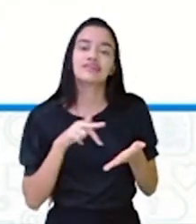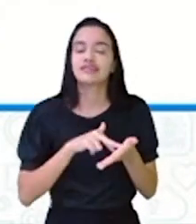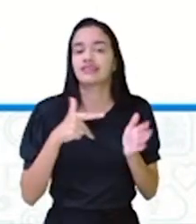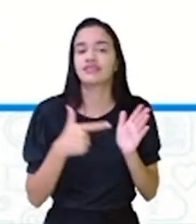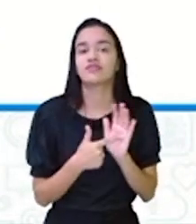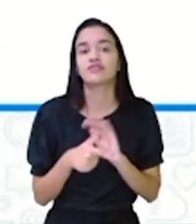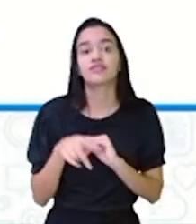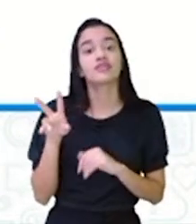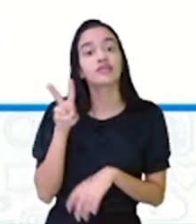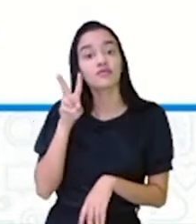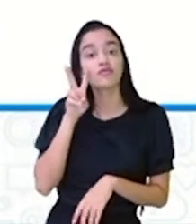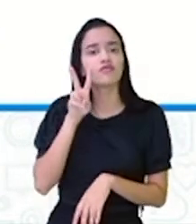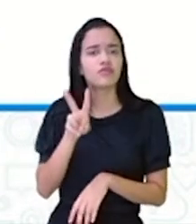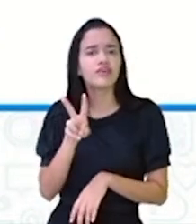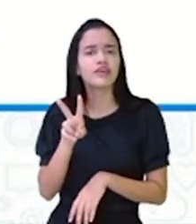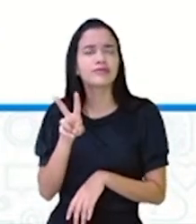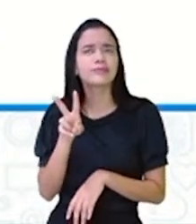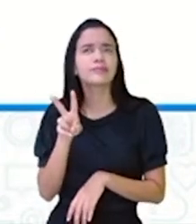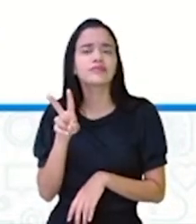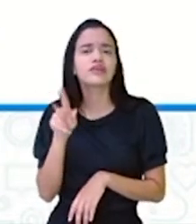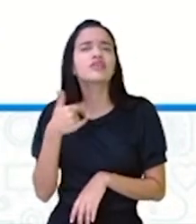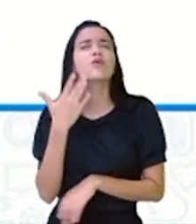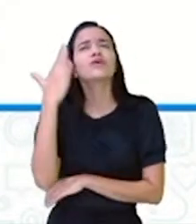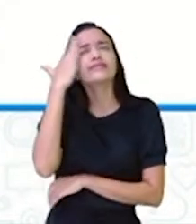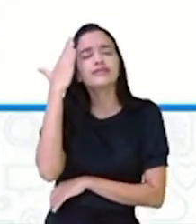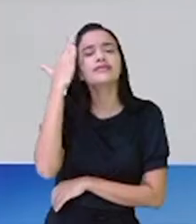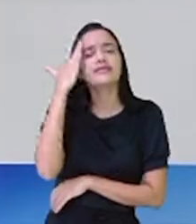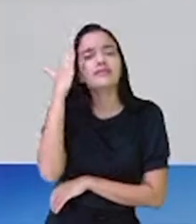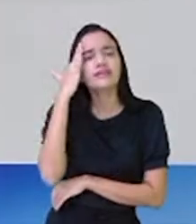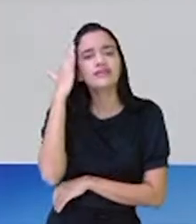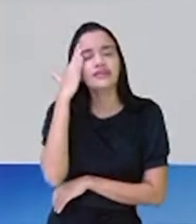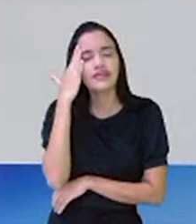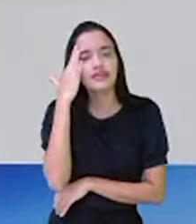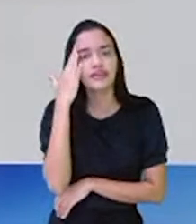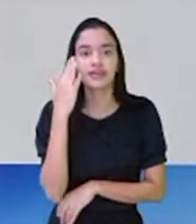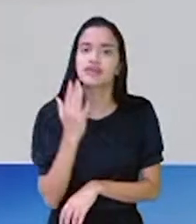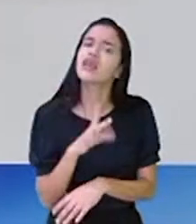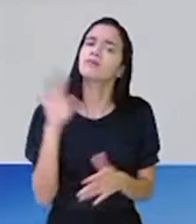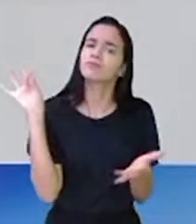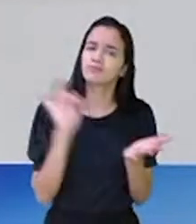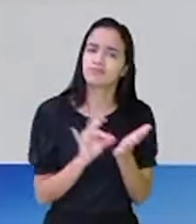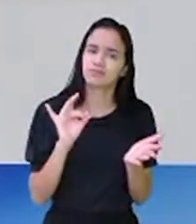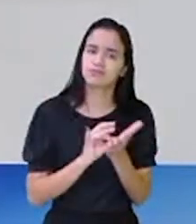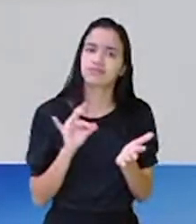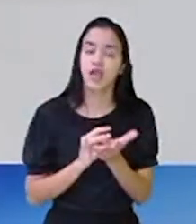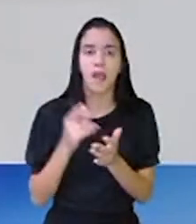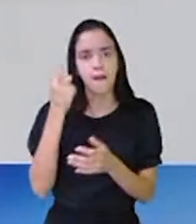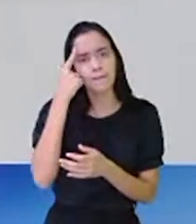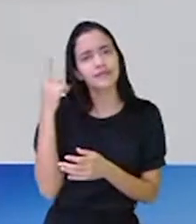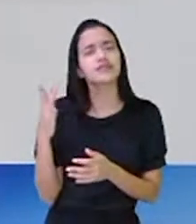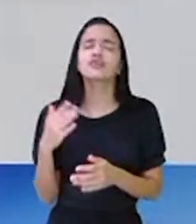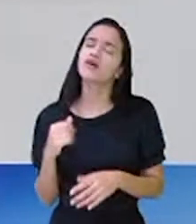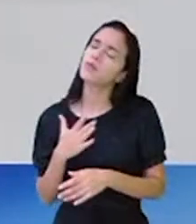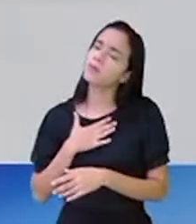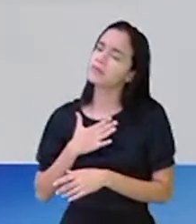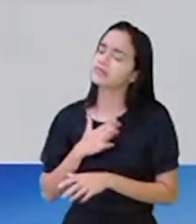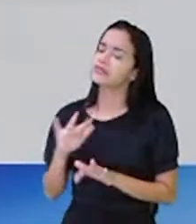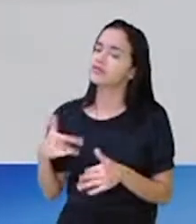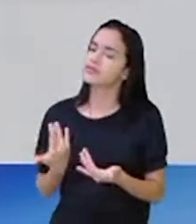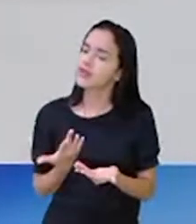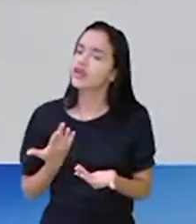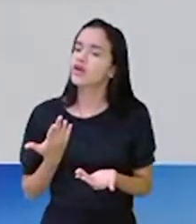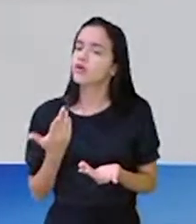a gente ouve e imediatamente entende a mensagem. E é bem verdade. Pensa comigo, professora Kátia.